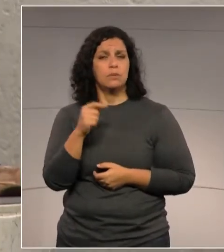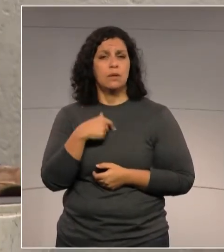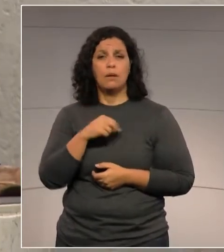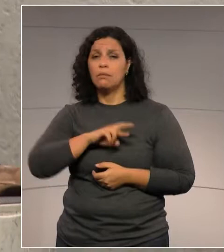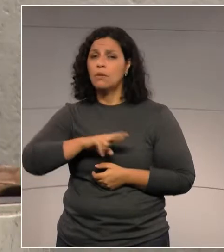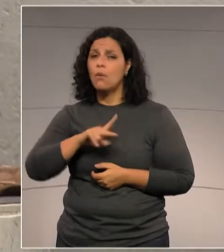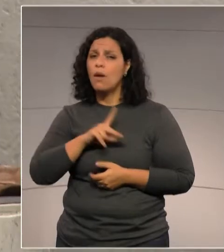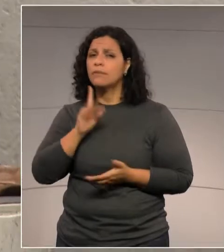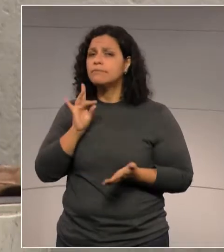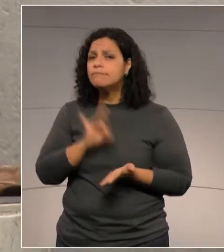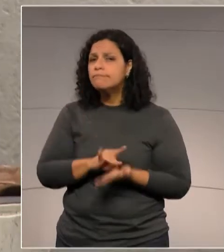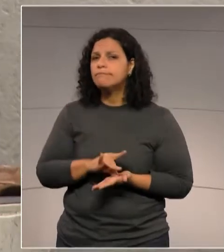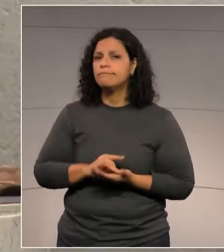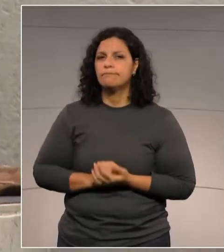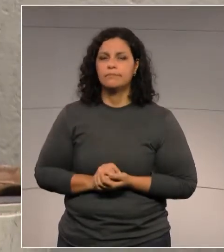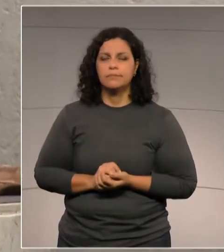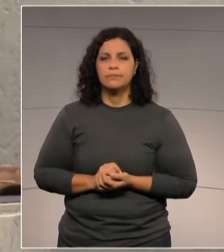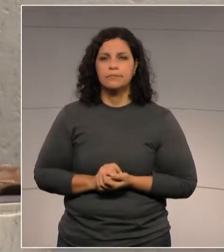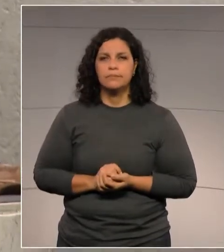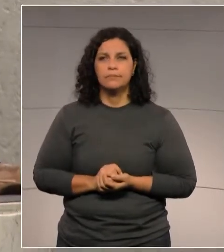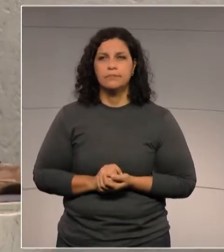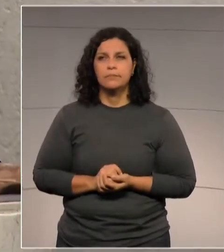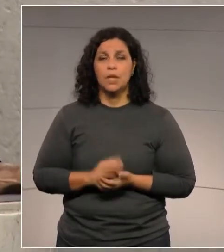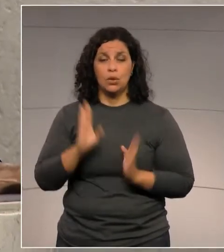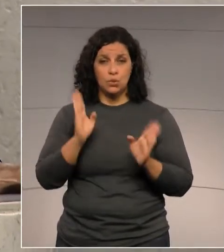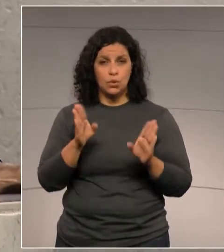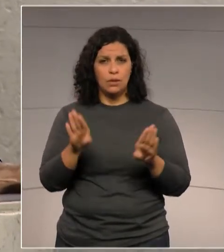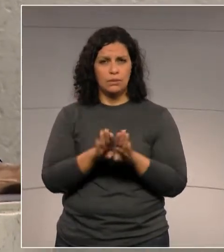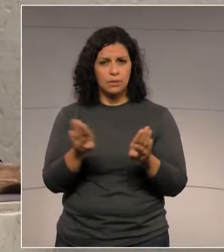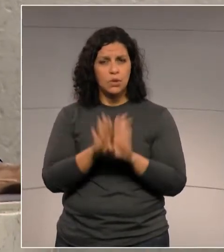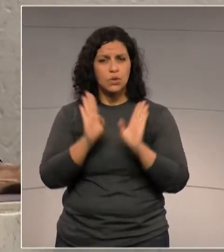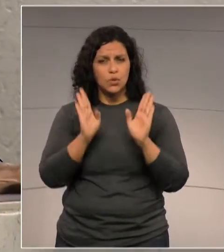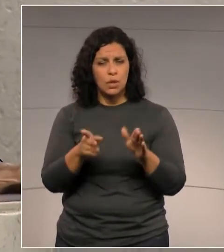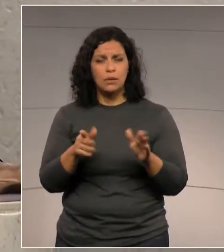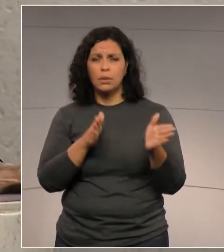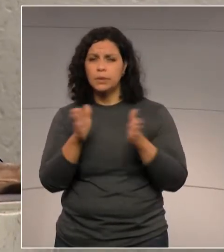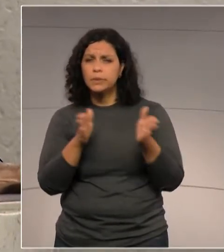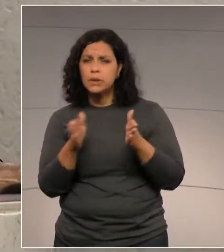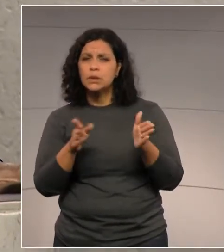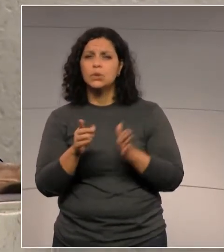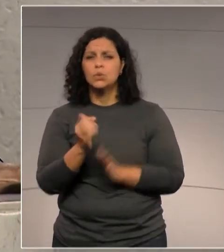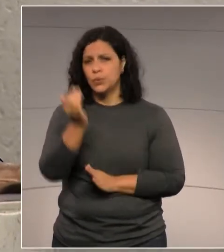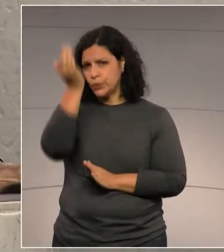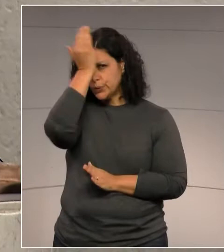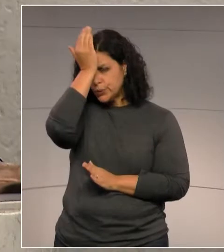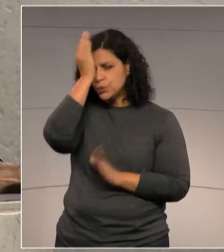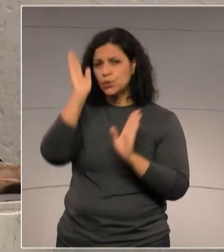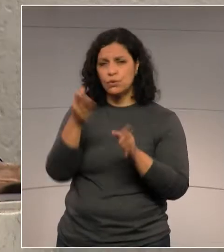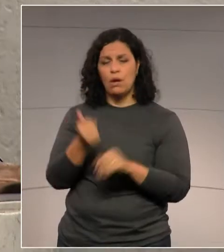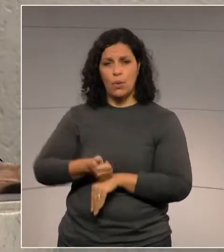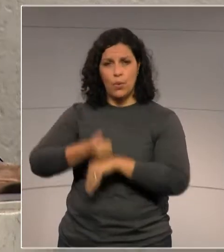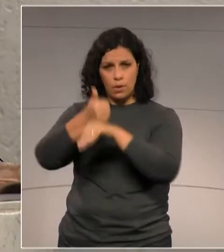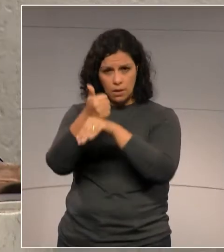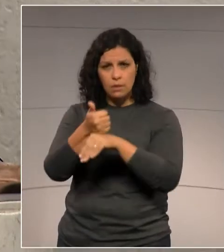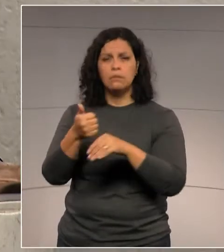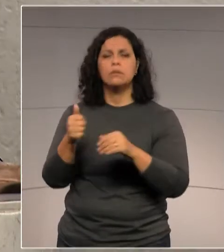crível, nós sabemos disso, e eu já me bati muito nos períodos, deputado Hussein, que fui líder